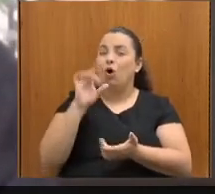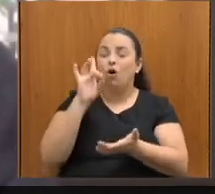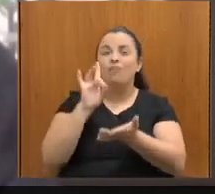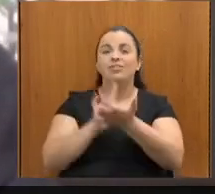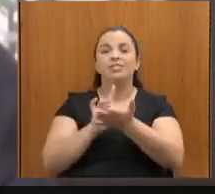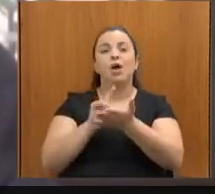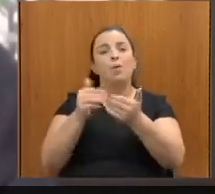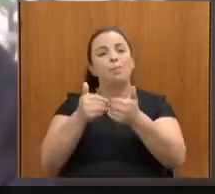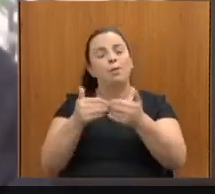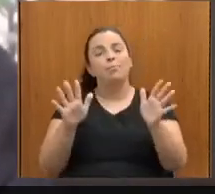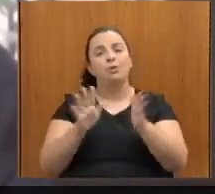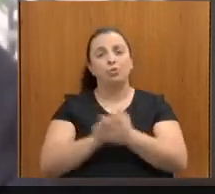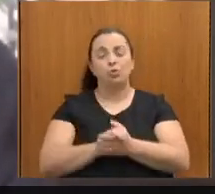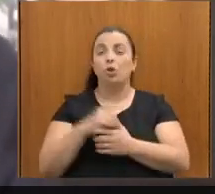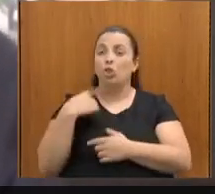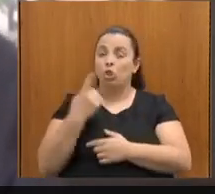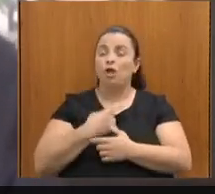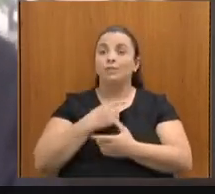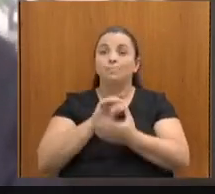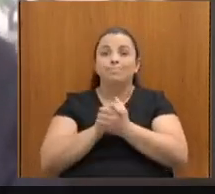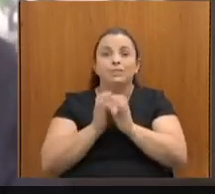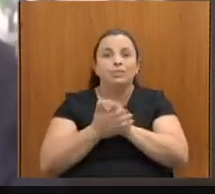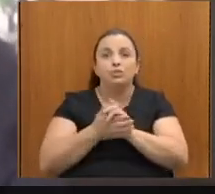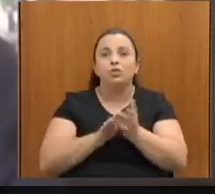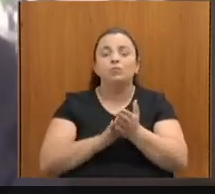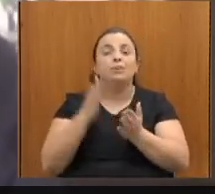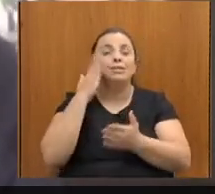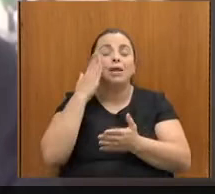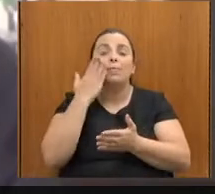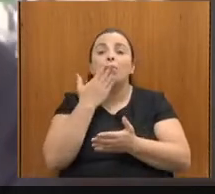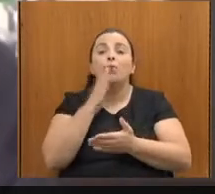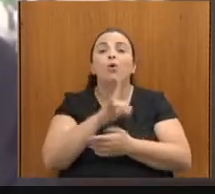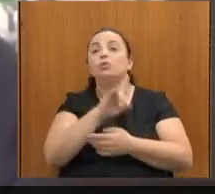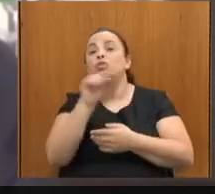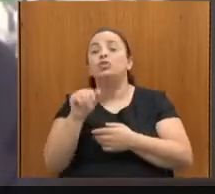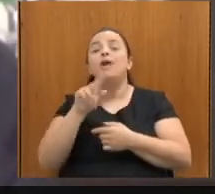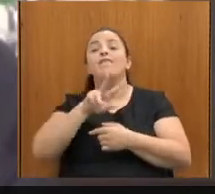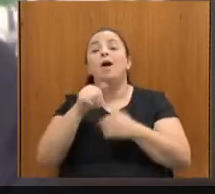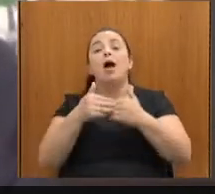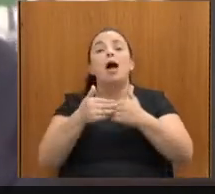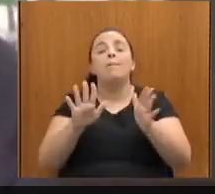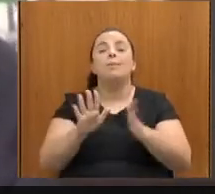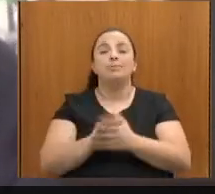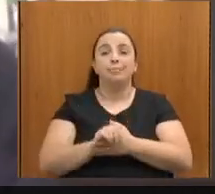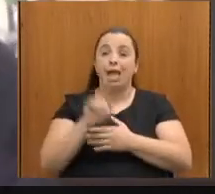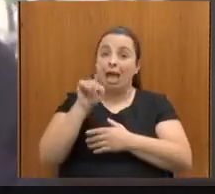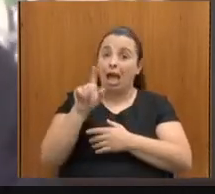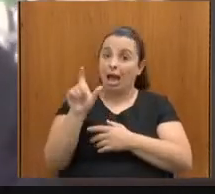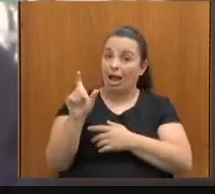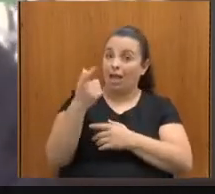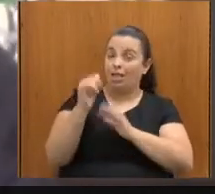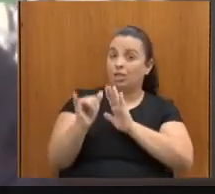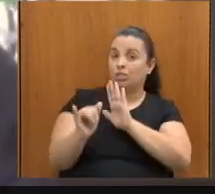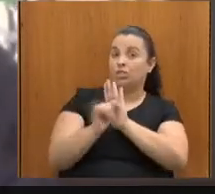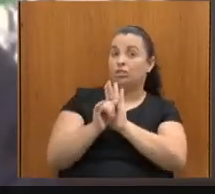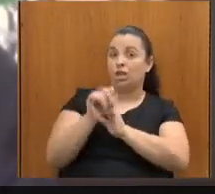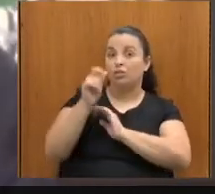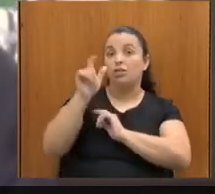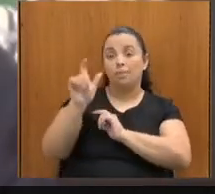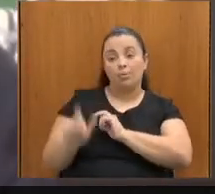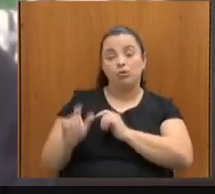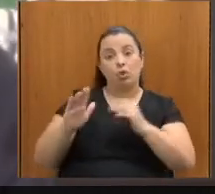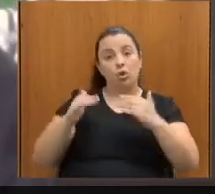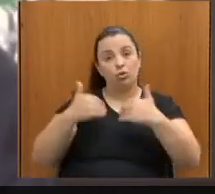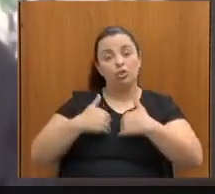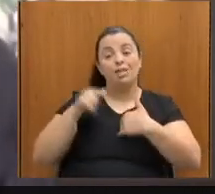expectativa, nós estamos também, a carteira de identidade do autista é um símbolo fundamental de segurança e